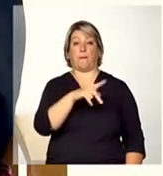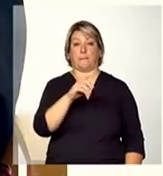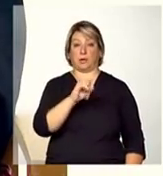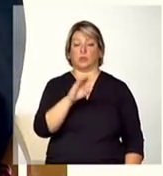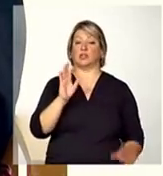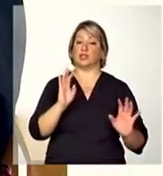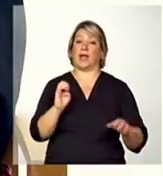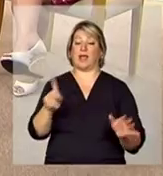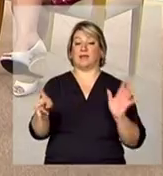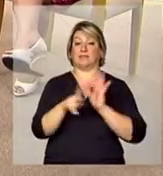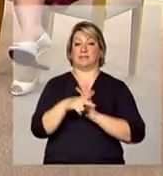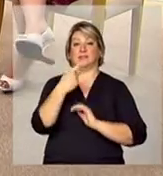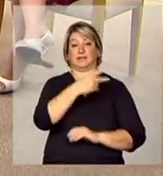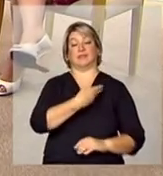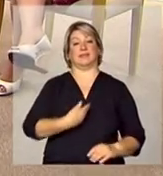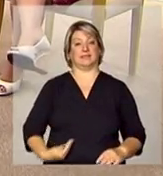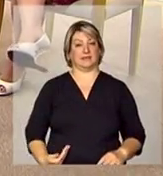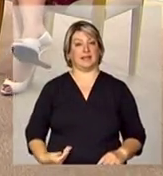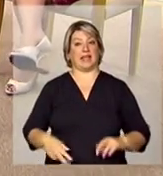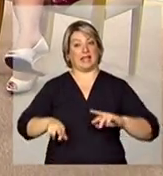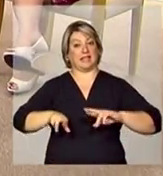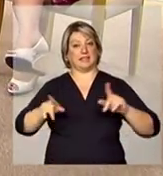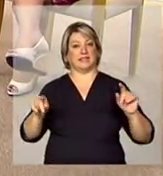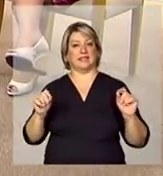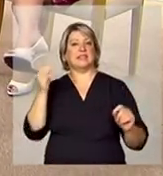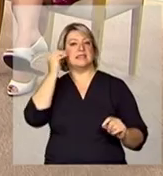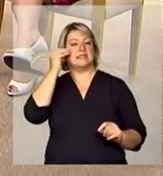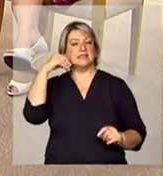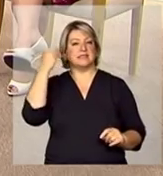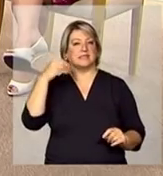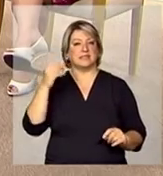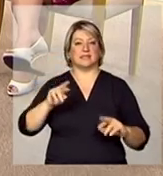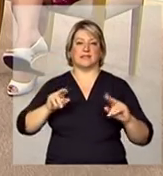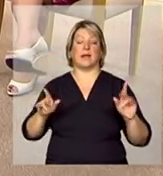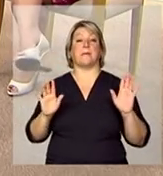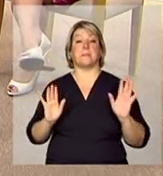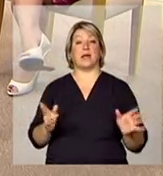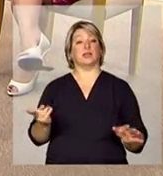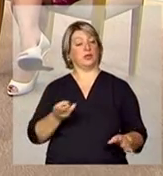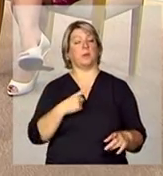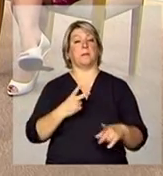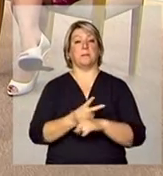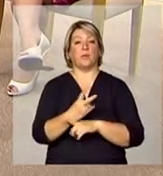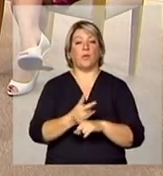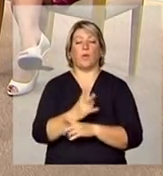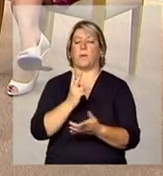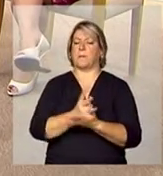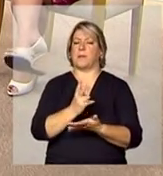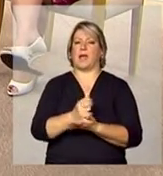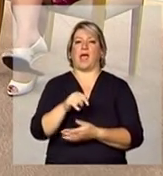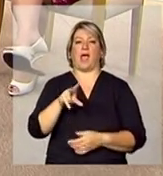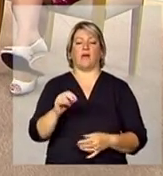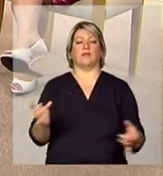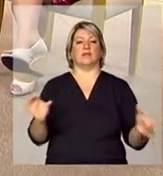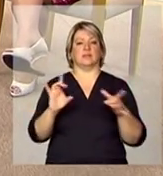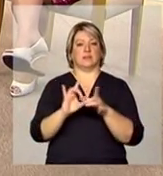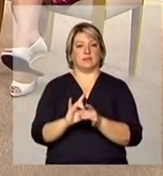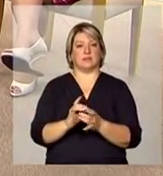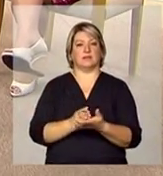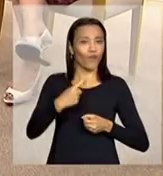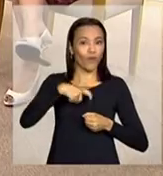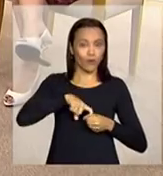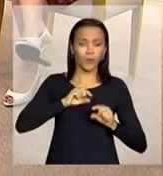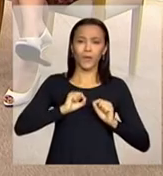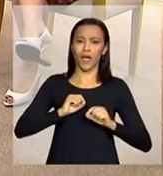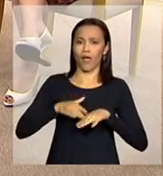exclusivamente público então são casos de experiências distintas mas que estão buscando o mesmo objetivo e estão alinhados com as normativas